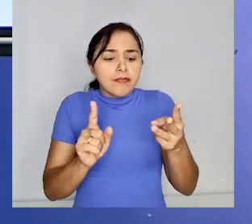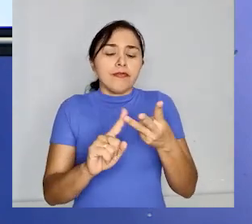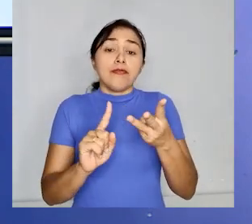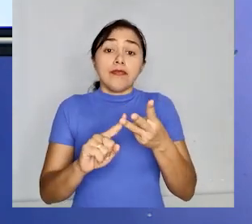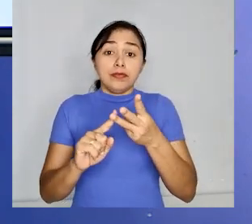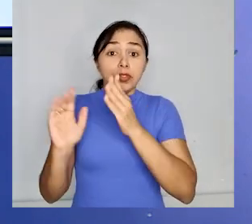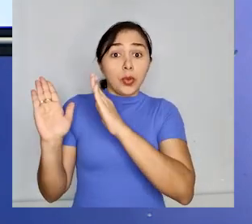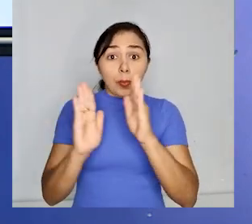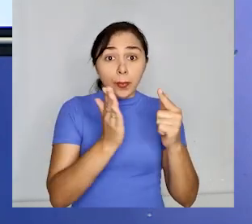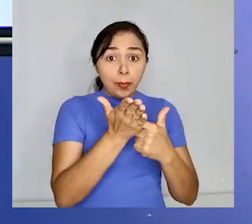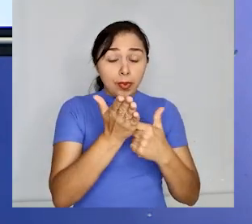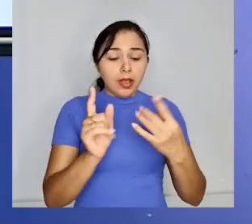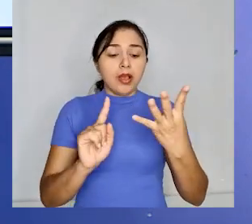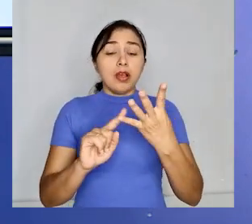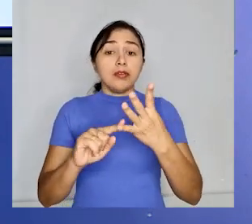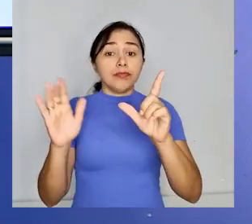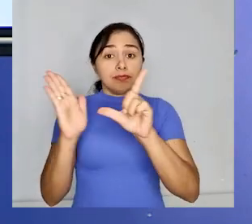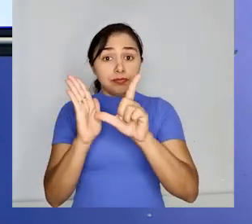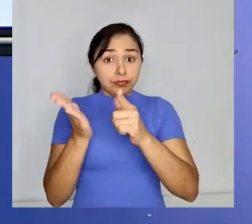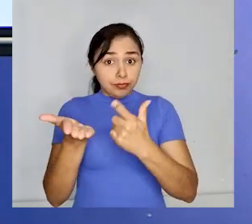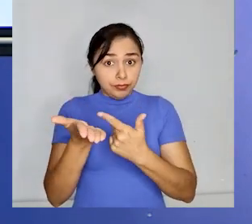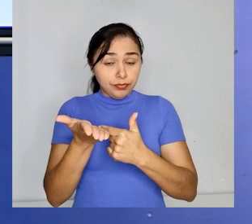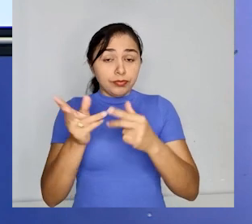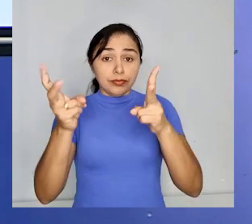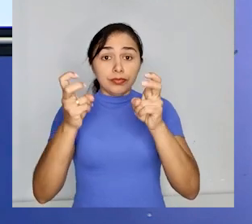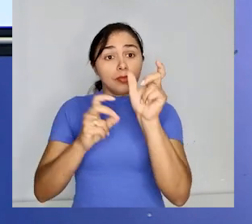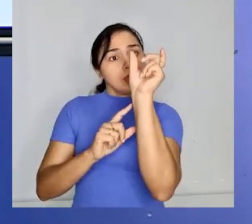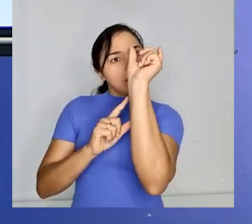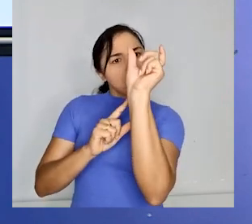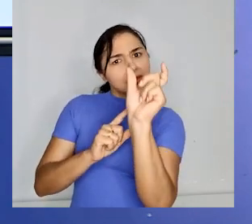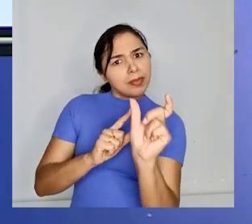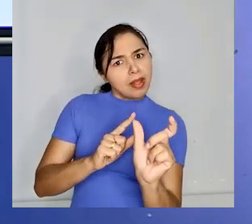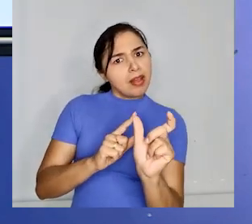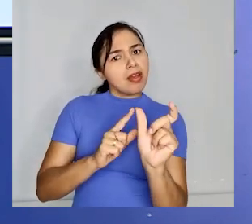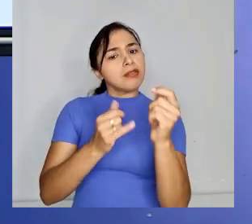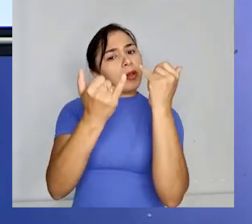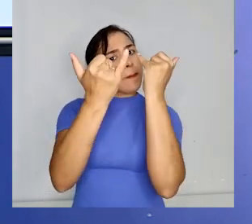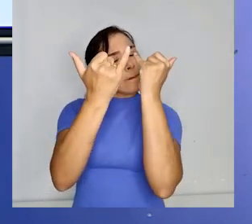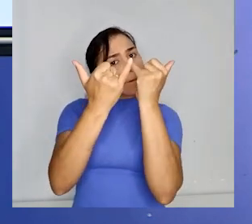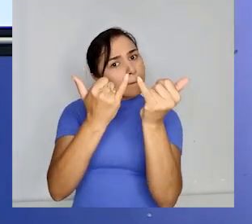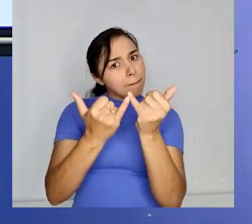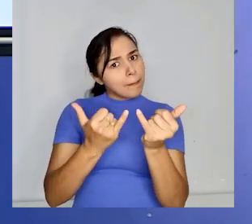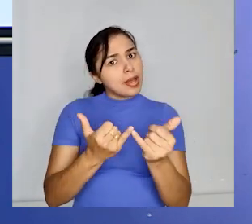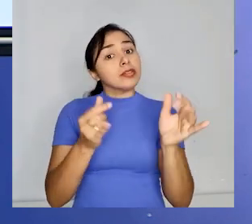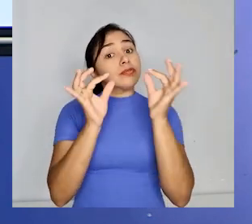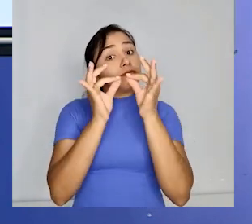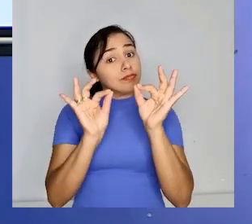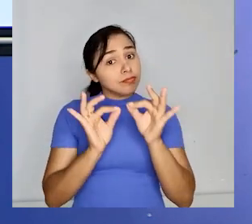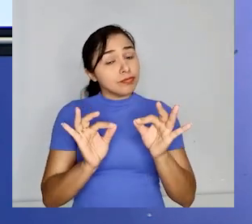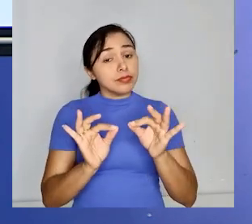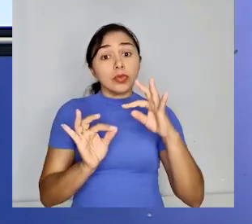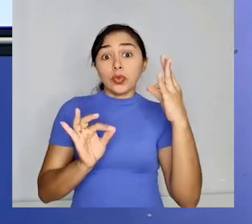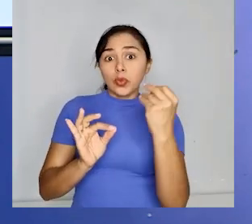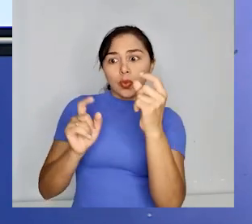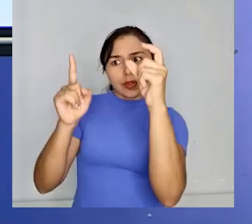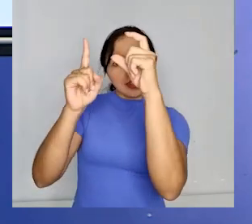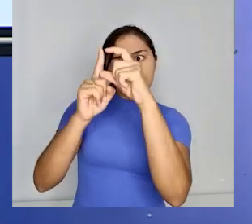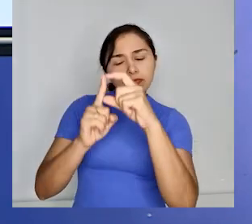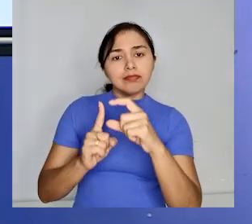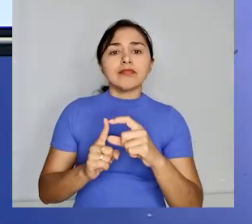livraria. Notamos neste conjunto uma semelhança semântica. Todas estas palavras